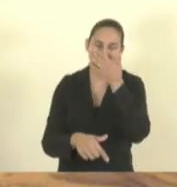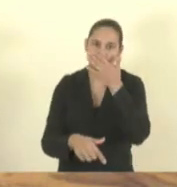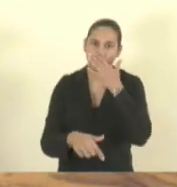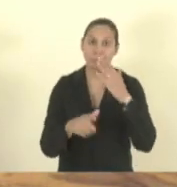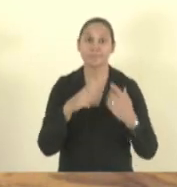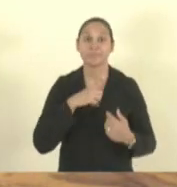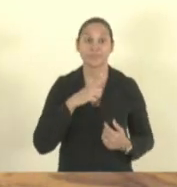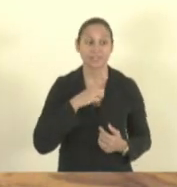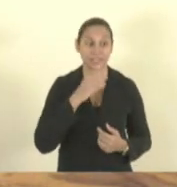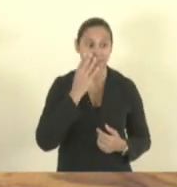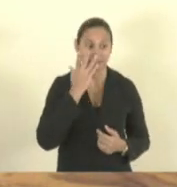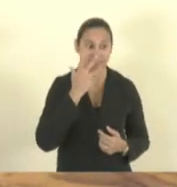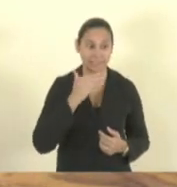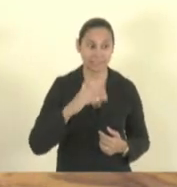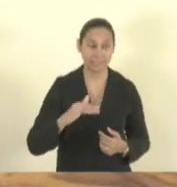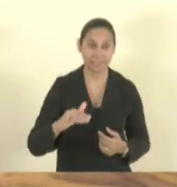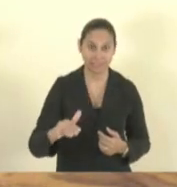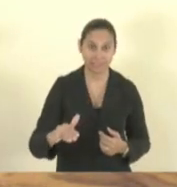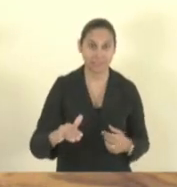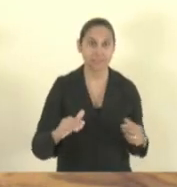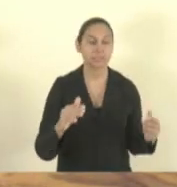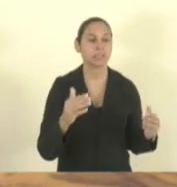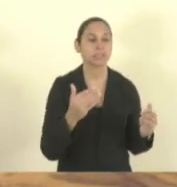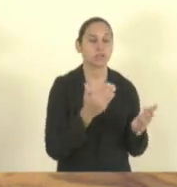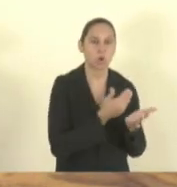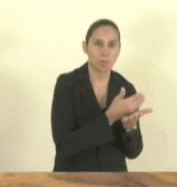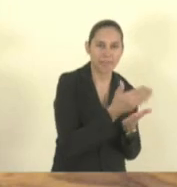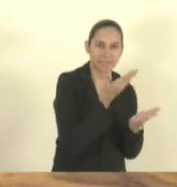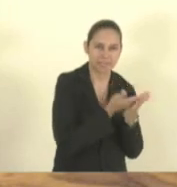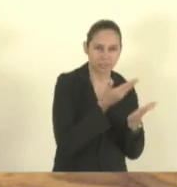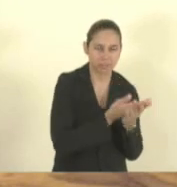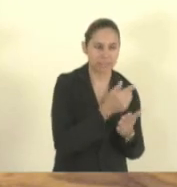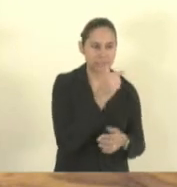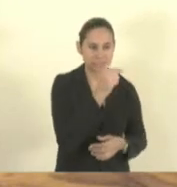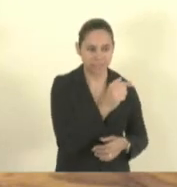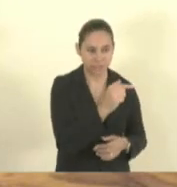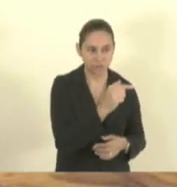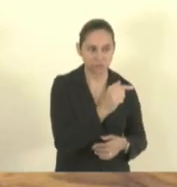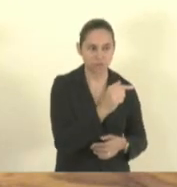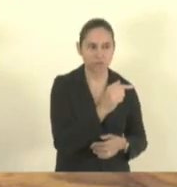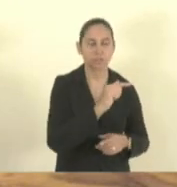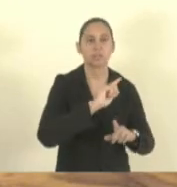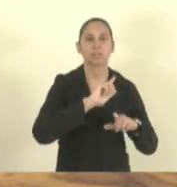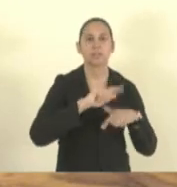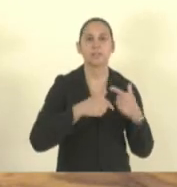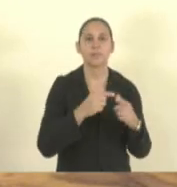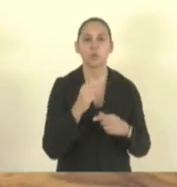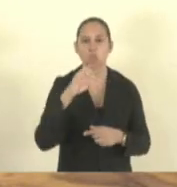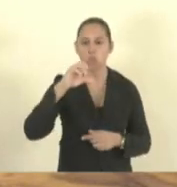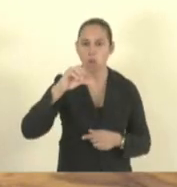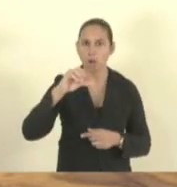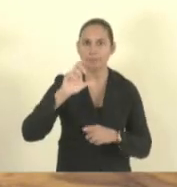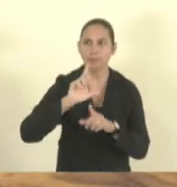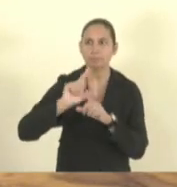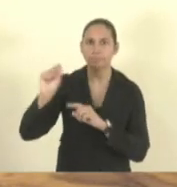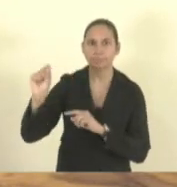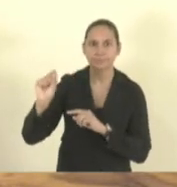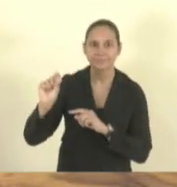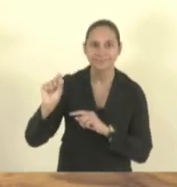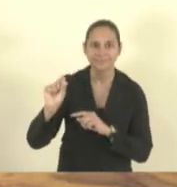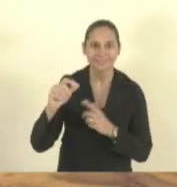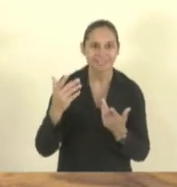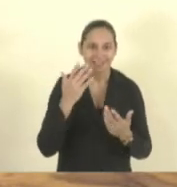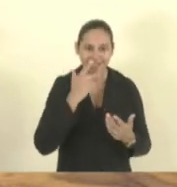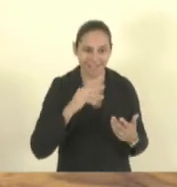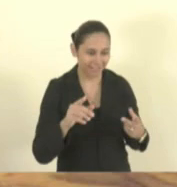Criança que chega na escola às sete horas e sai às nove. Criança que não tem cuidador.